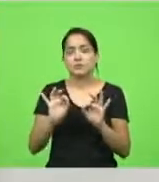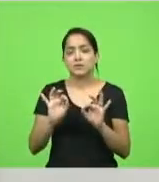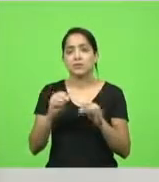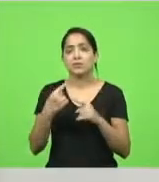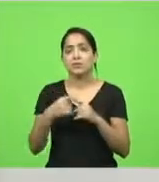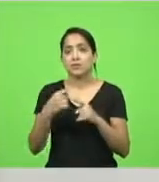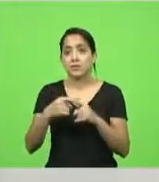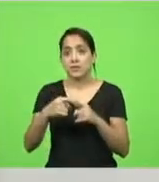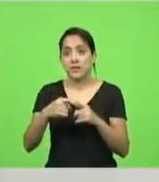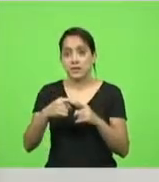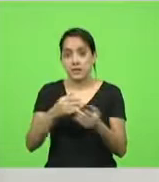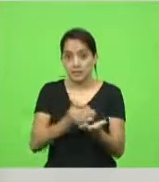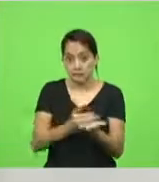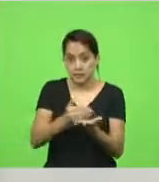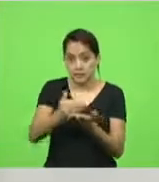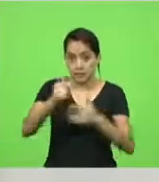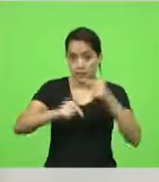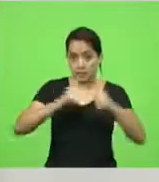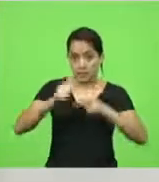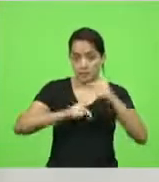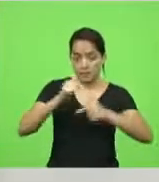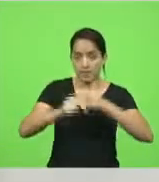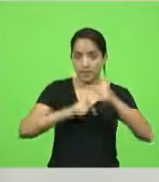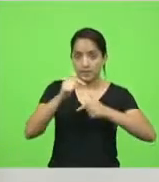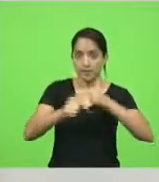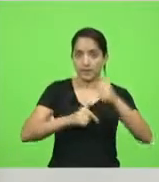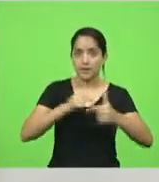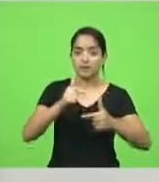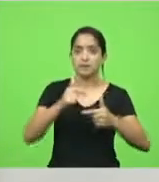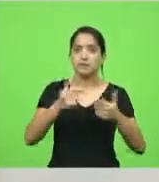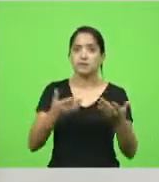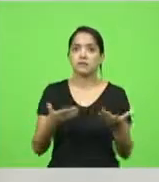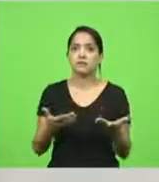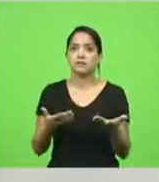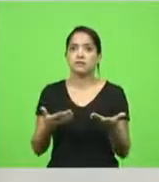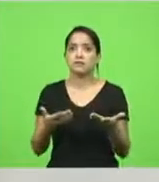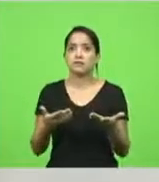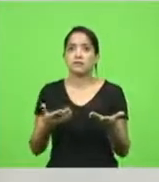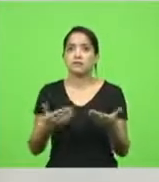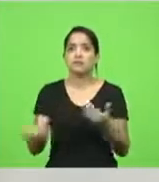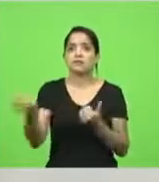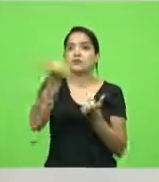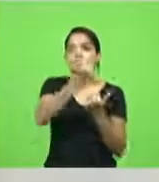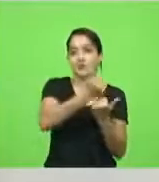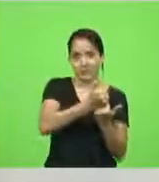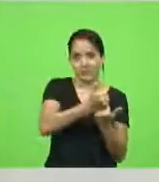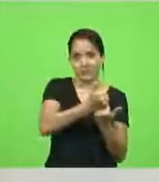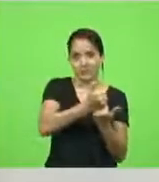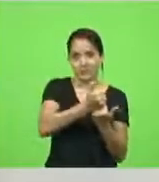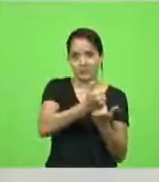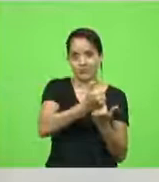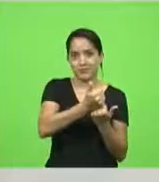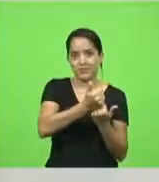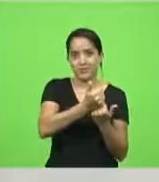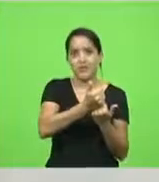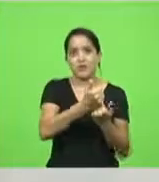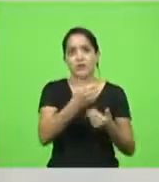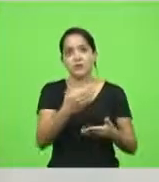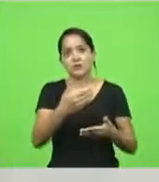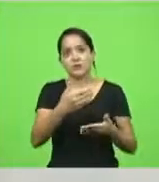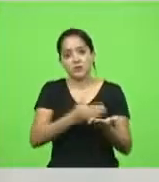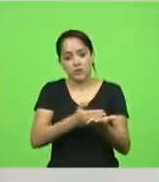que entram quase está substituindo os que estão saindo por conta da